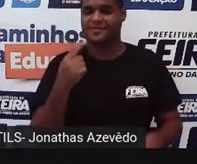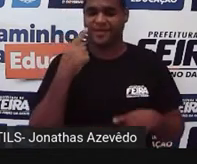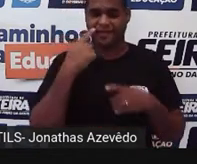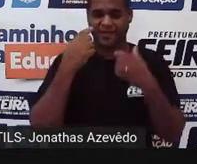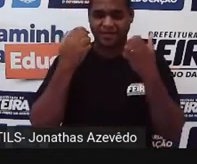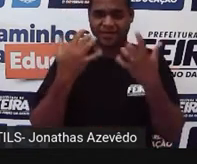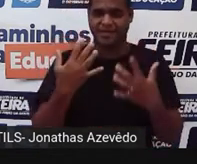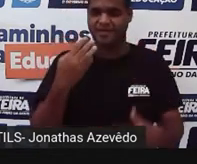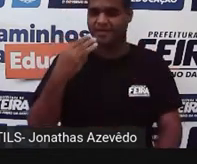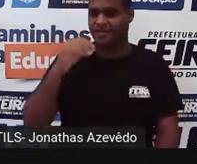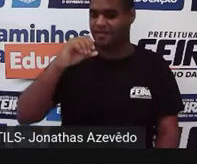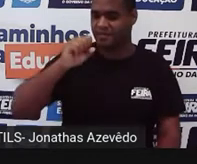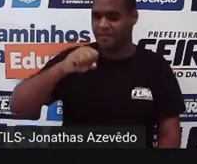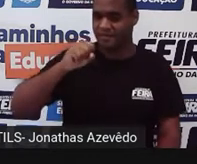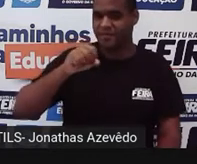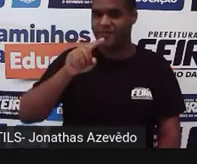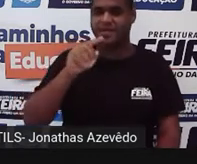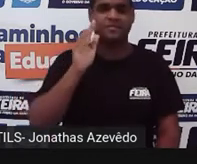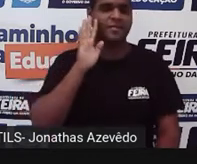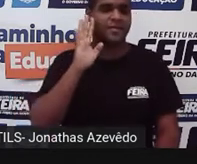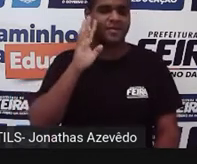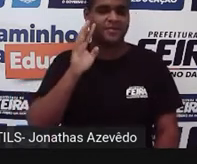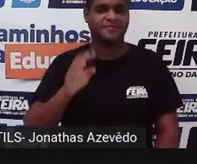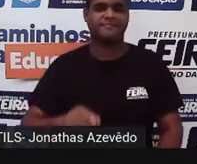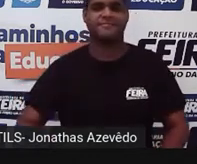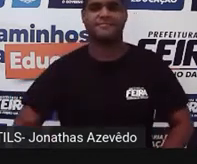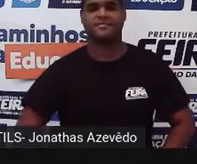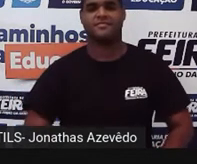te dar 30 segundos para você pensar.